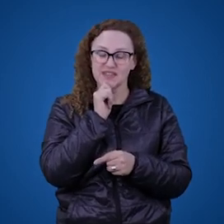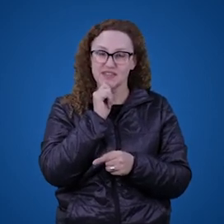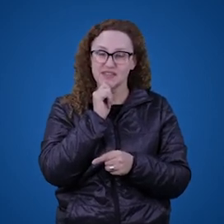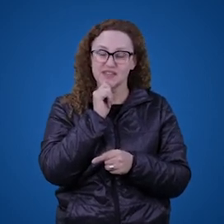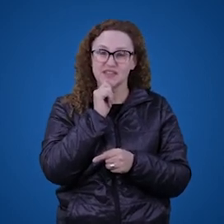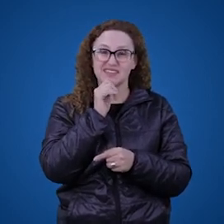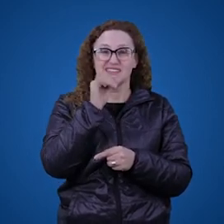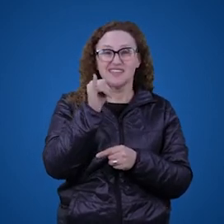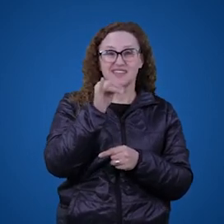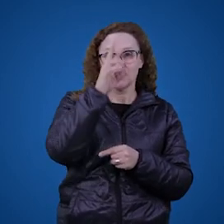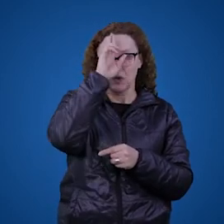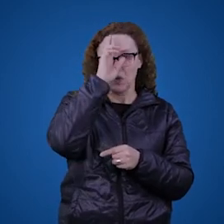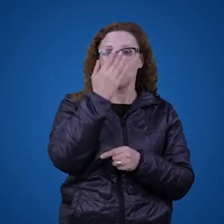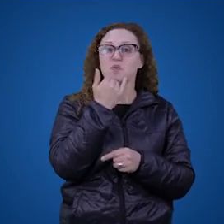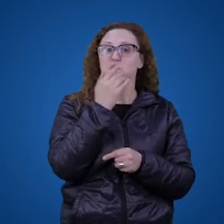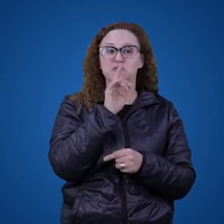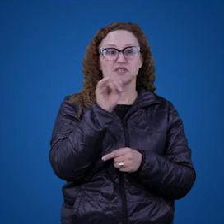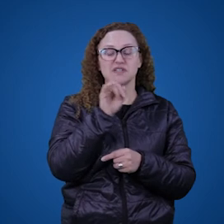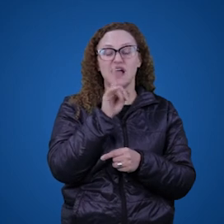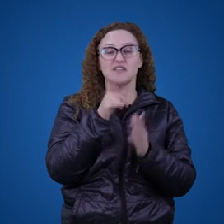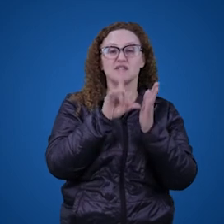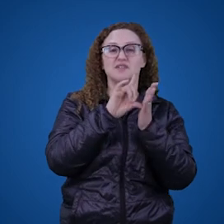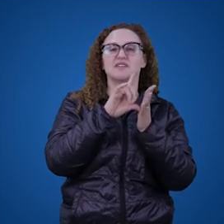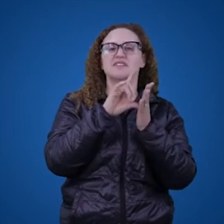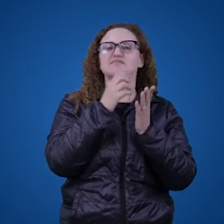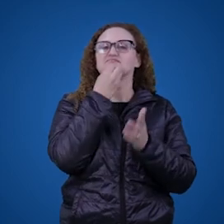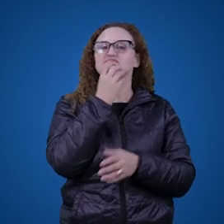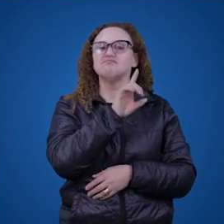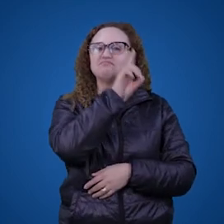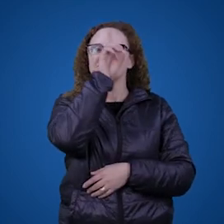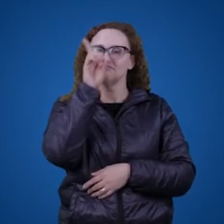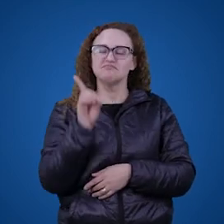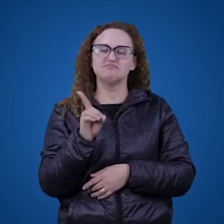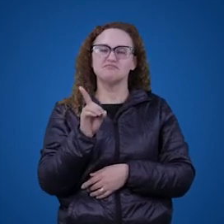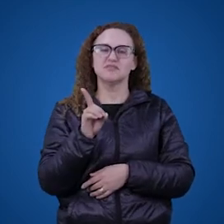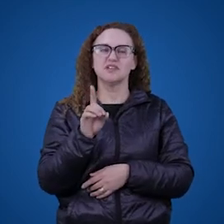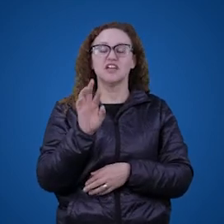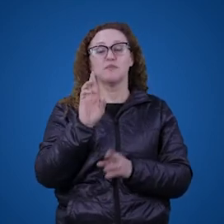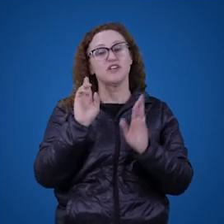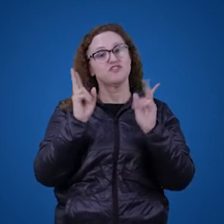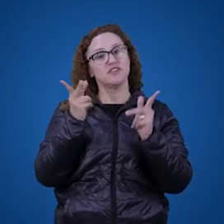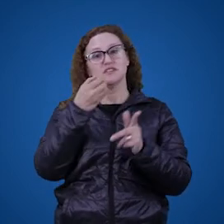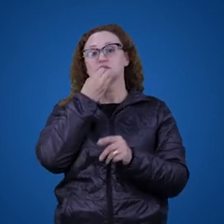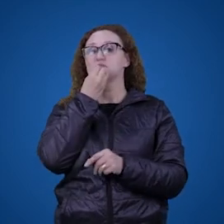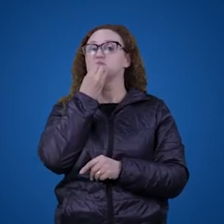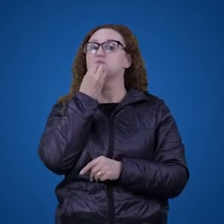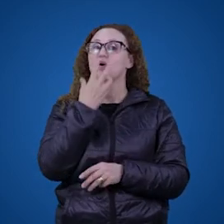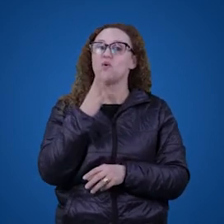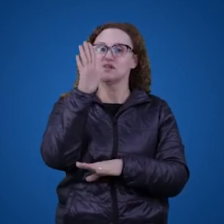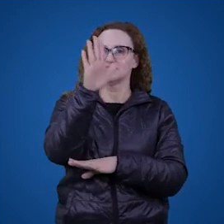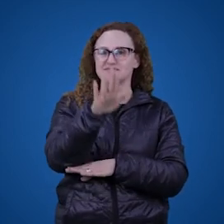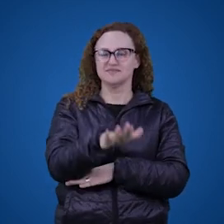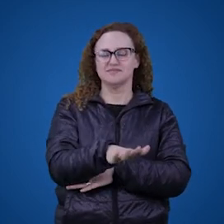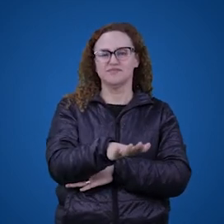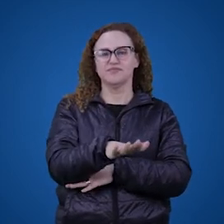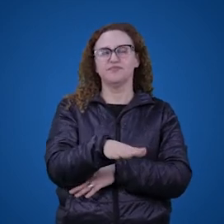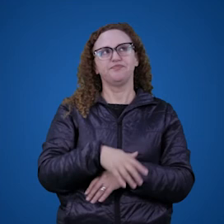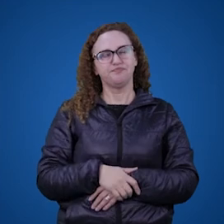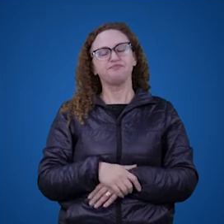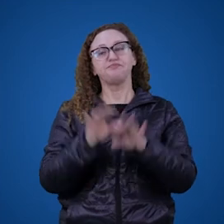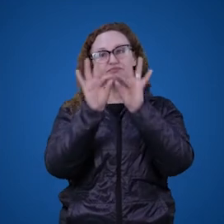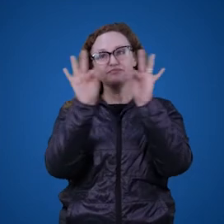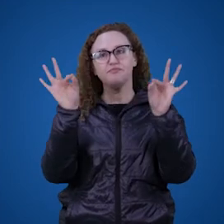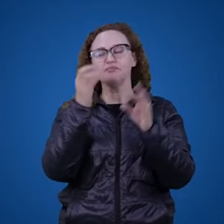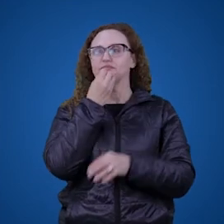cisão entre o dia e a tarde, por assim dizer, né? Então, usar bom dia e usar boa tarde. Então, peguem lá a expressão bom